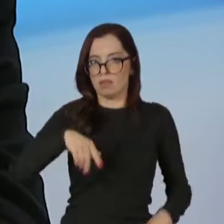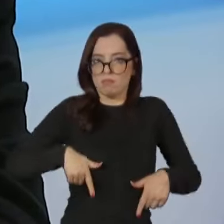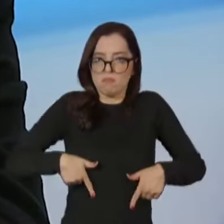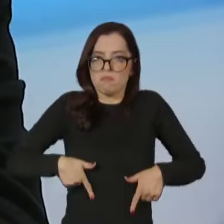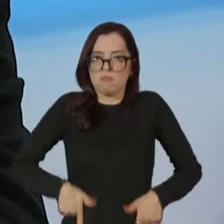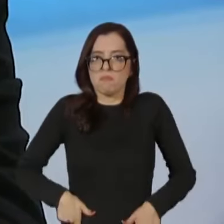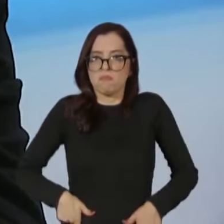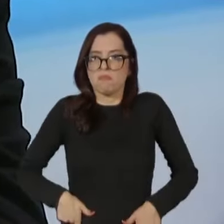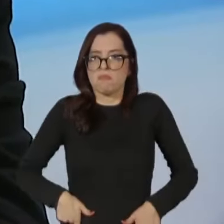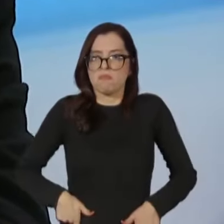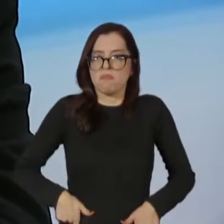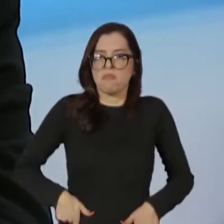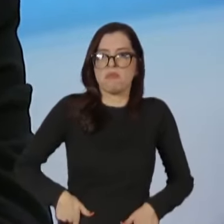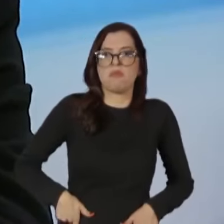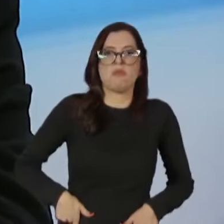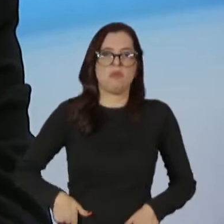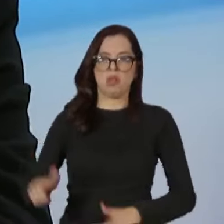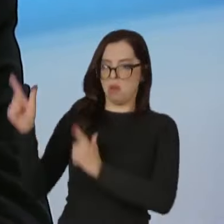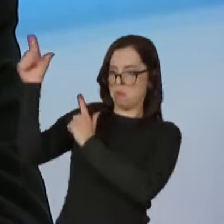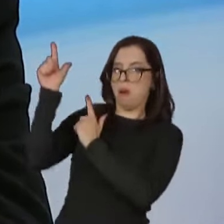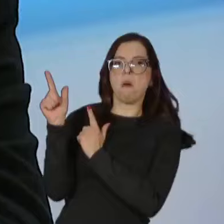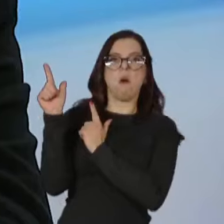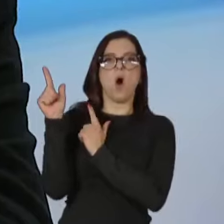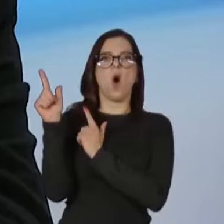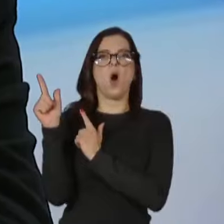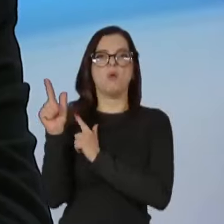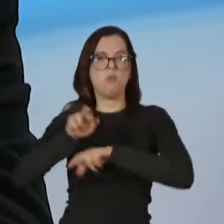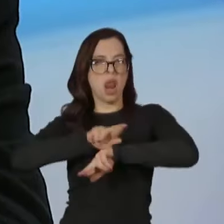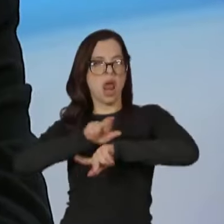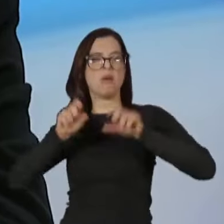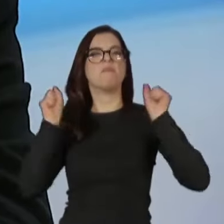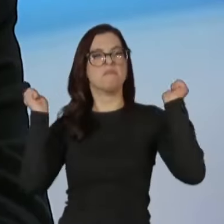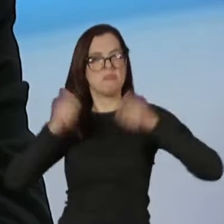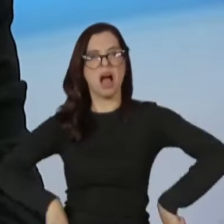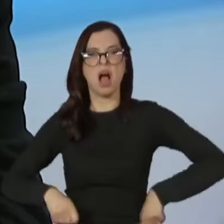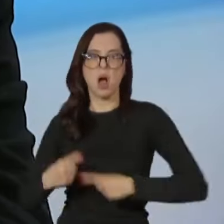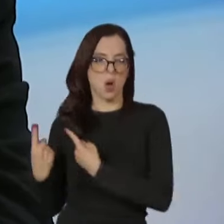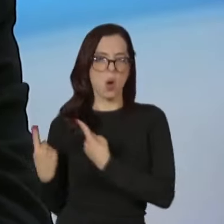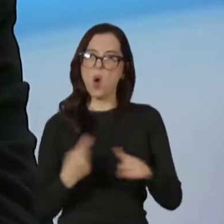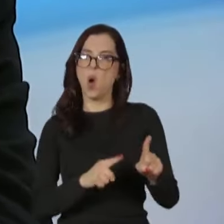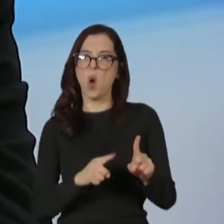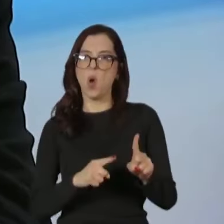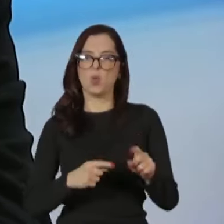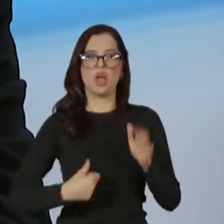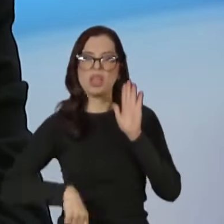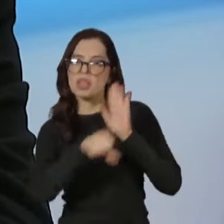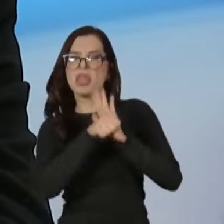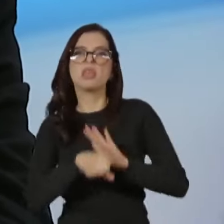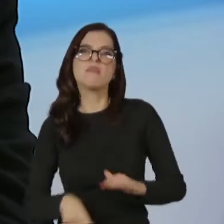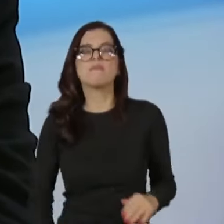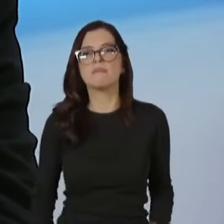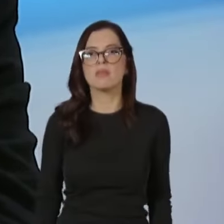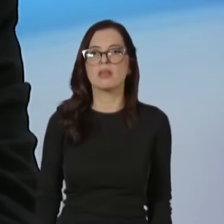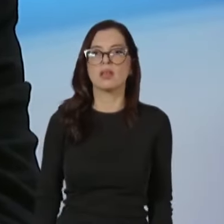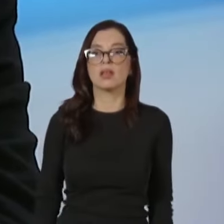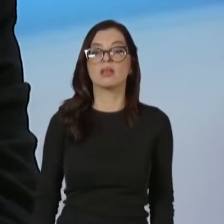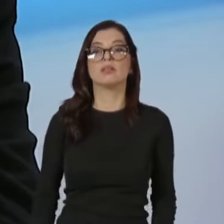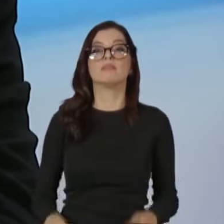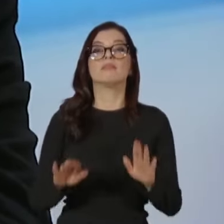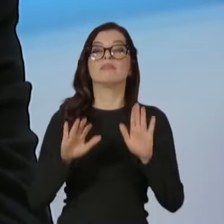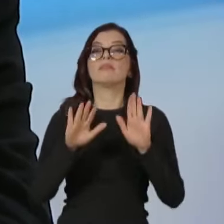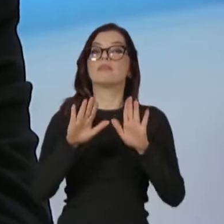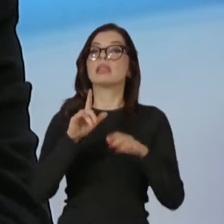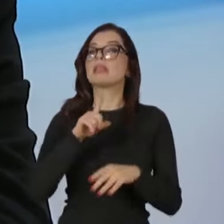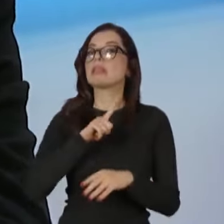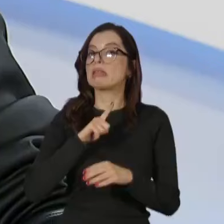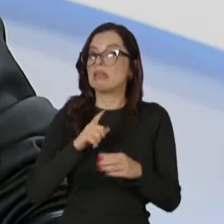pra combater... Não, tudo bem. Pra combater o crime organizado. Eu tenho alguns números aqui de 2020 a 2023. As